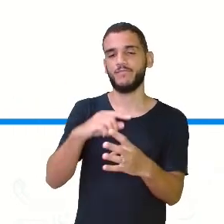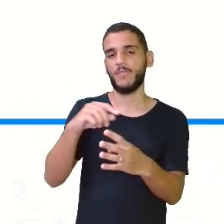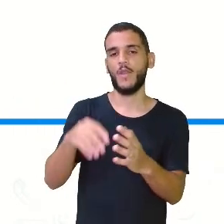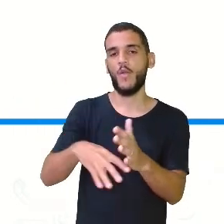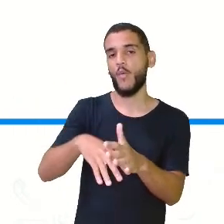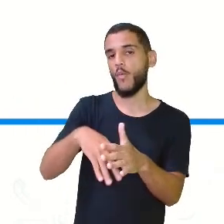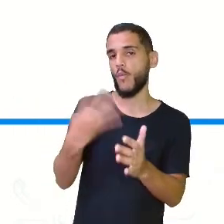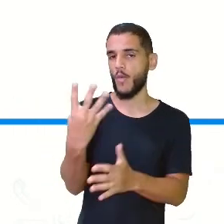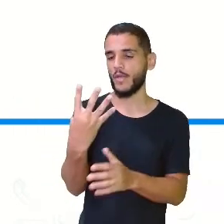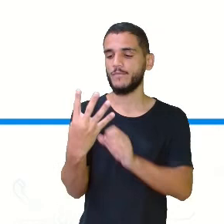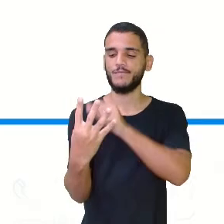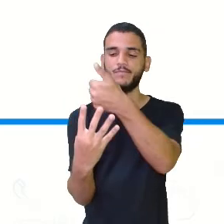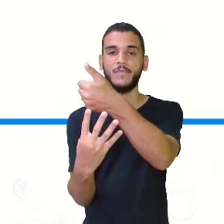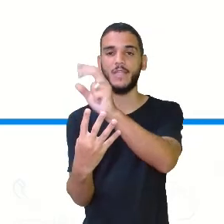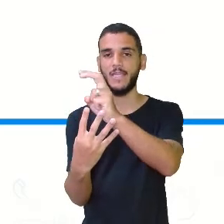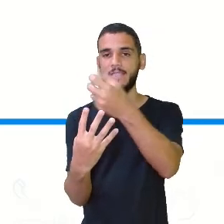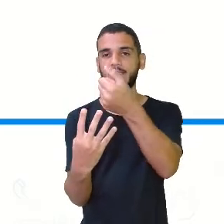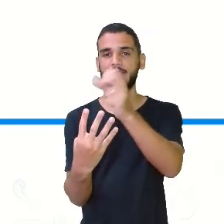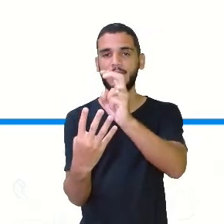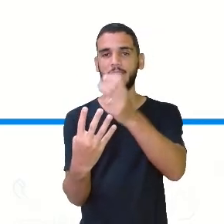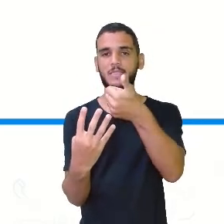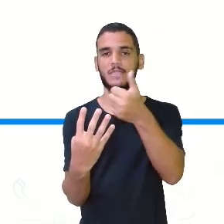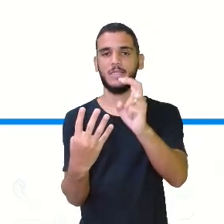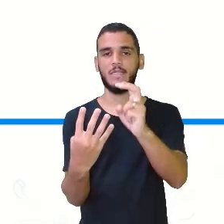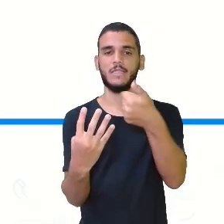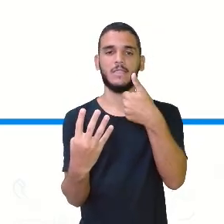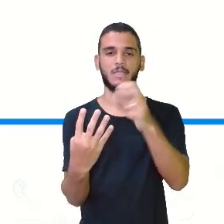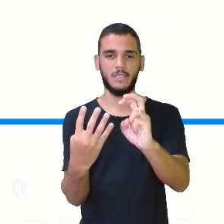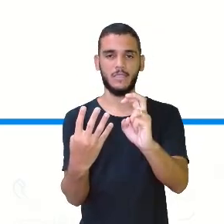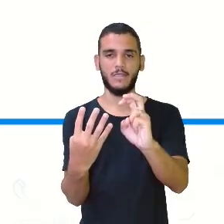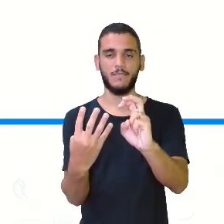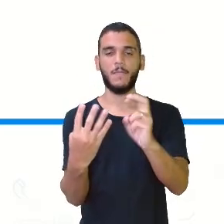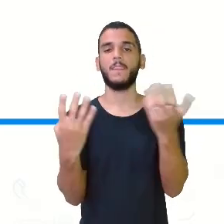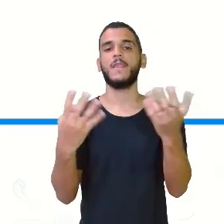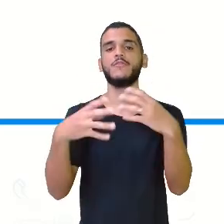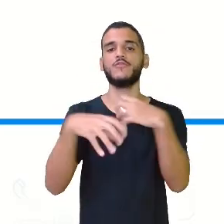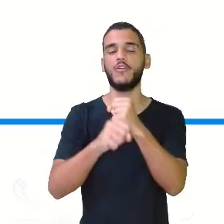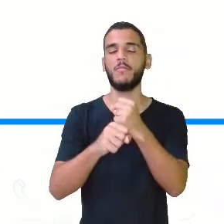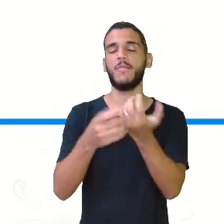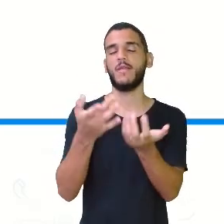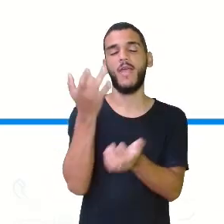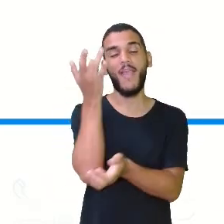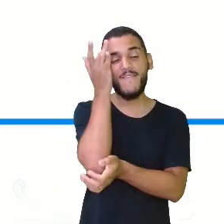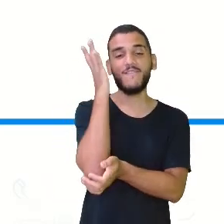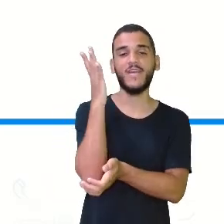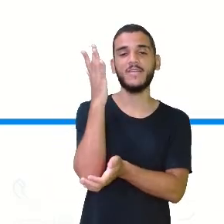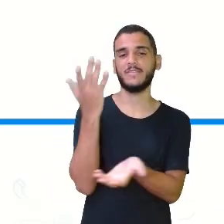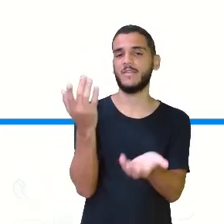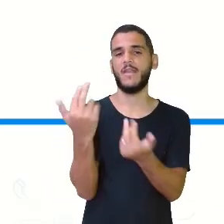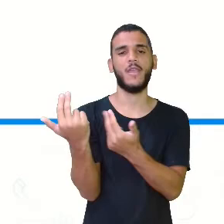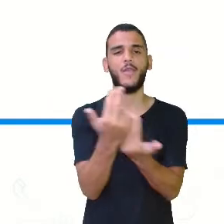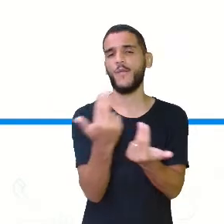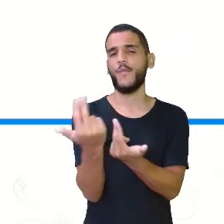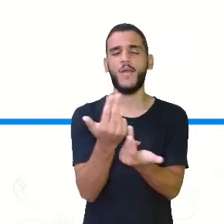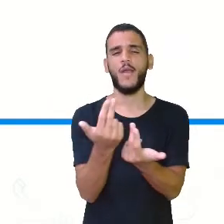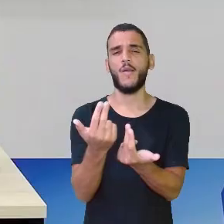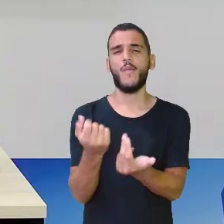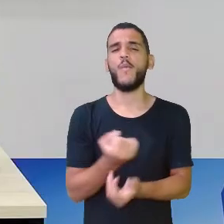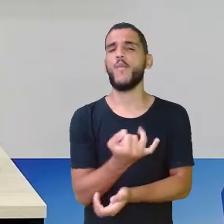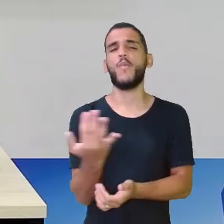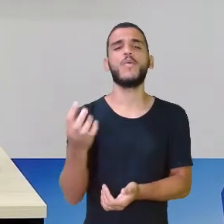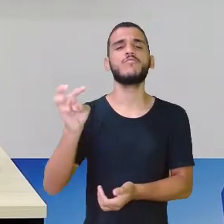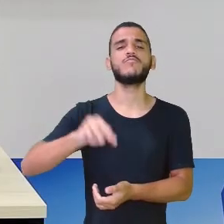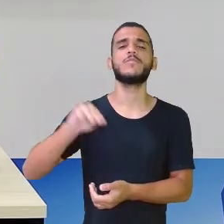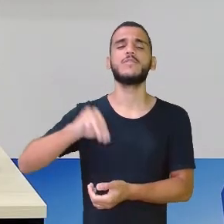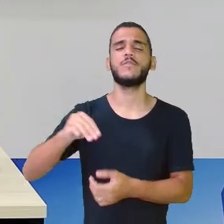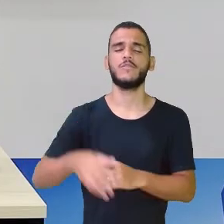chave de ouro. Vocês me disserem hora, que era mais difícil. Agora é em minutos que fica fácil. O mesmo problema. Quanto dá em